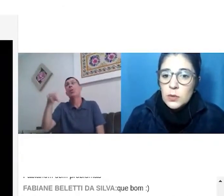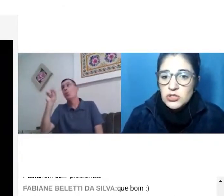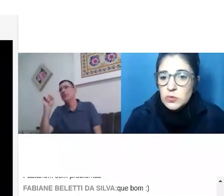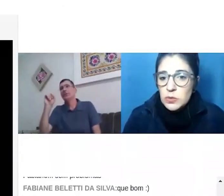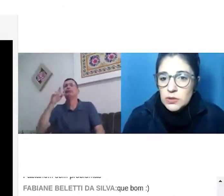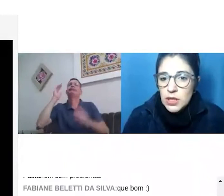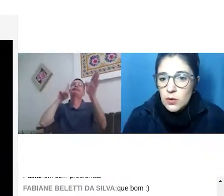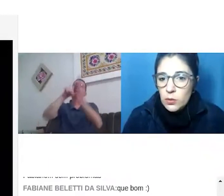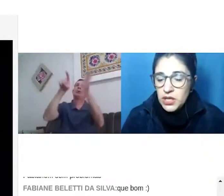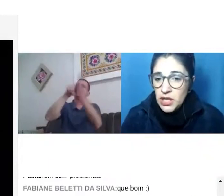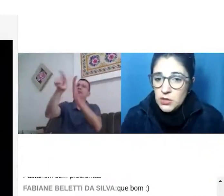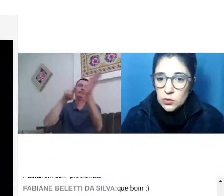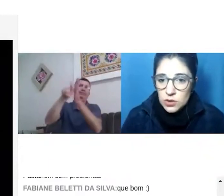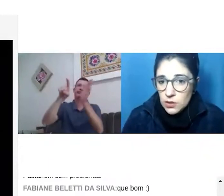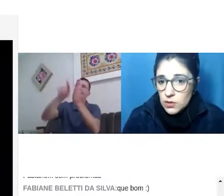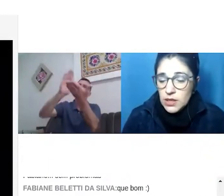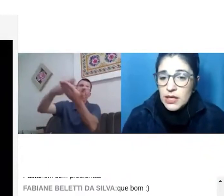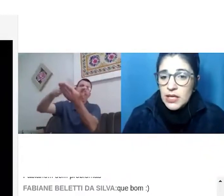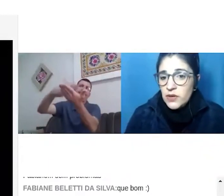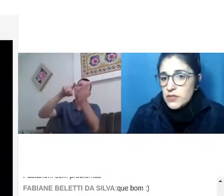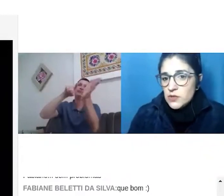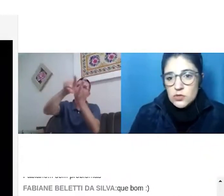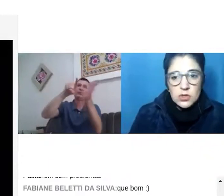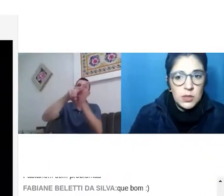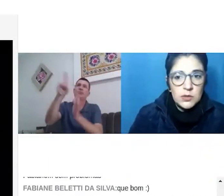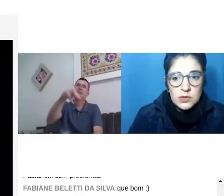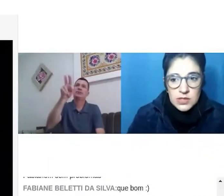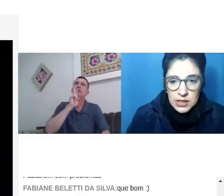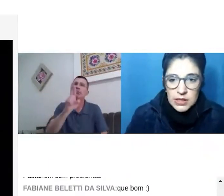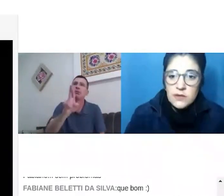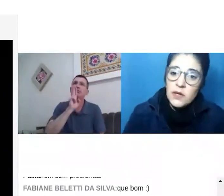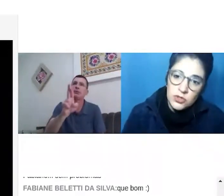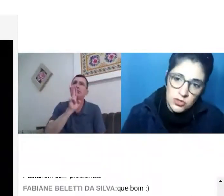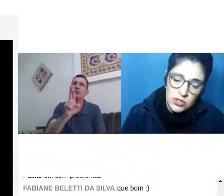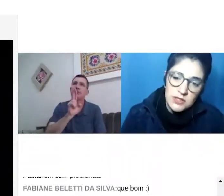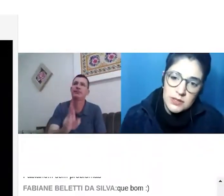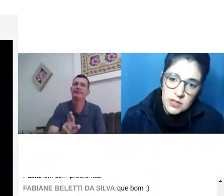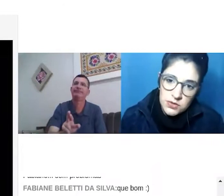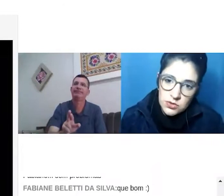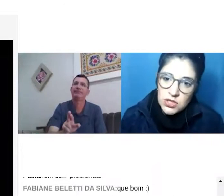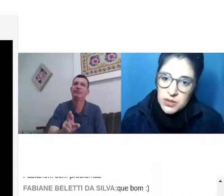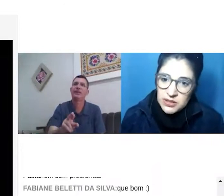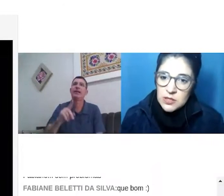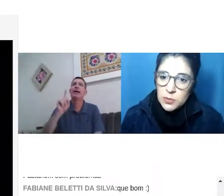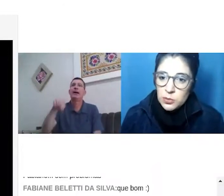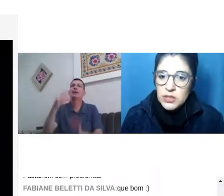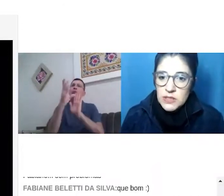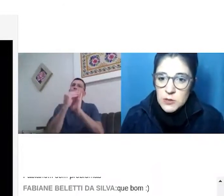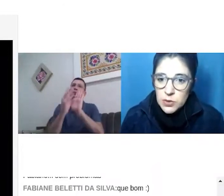aluno, a partir do momento que ele compreende ou não, ele vai fazer os questionamentos dele e vai se utilizar do serviço de interpretação para obter as